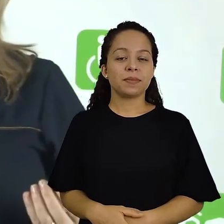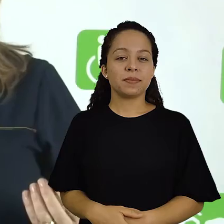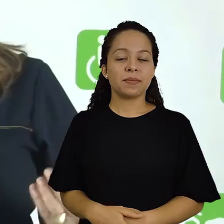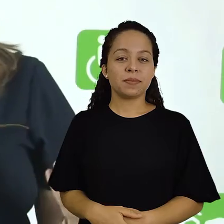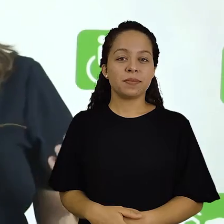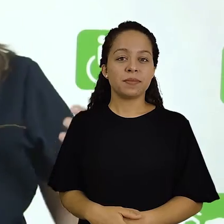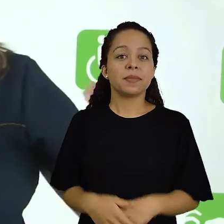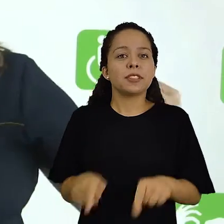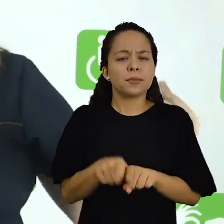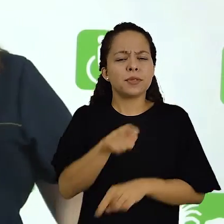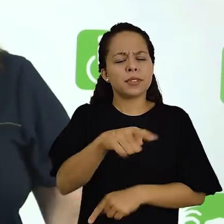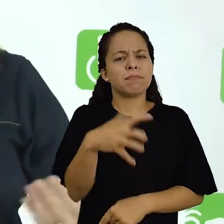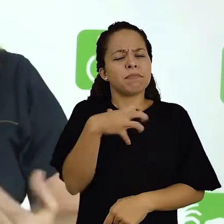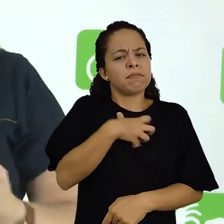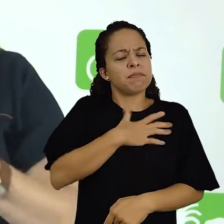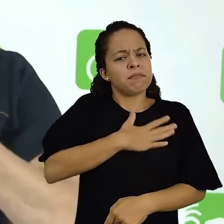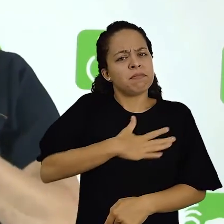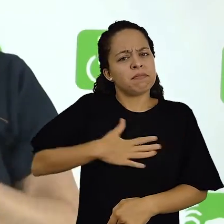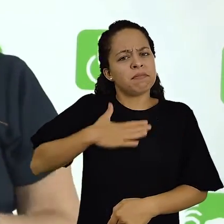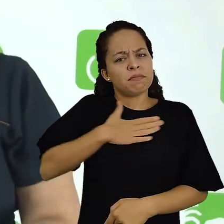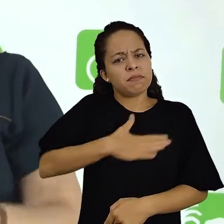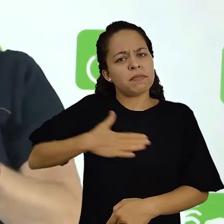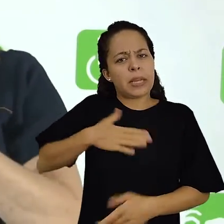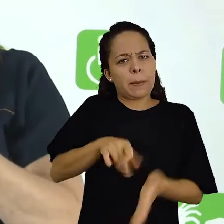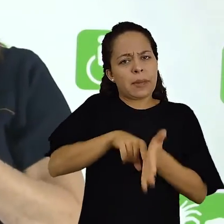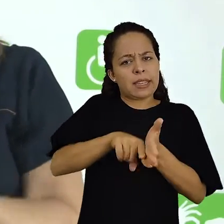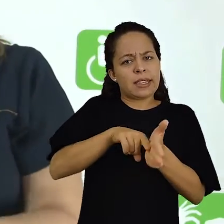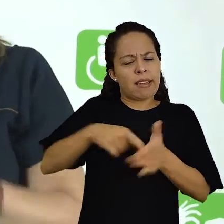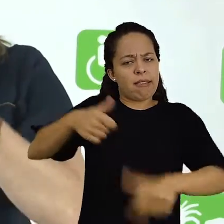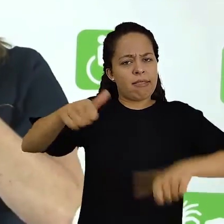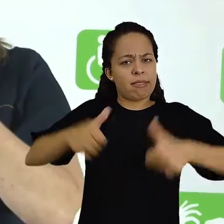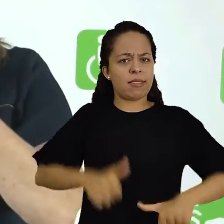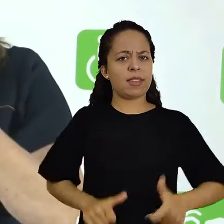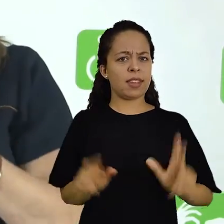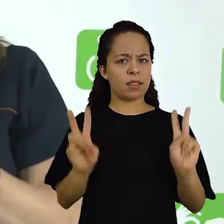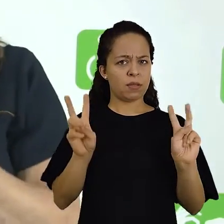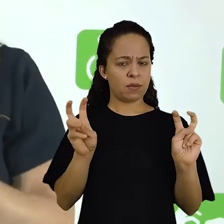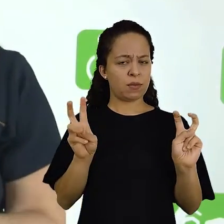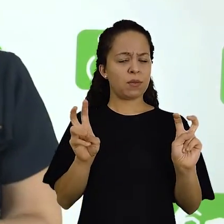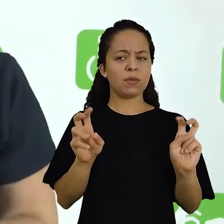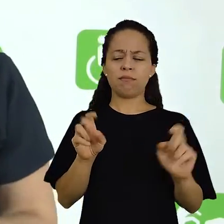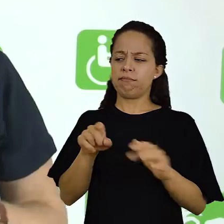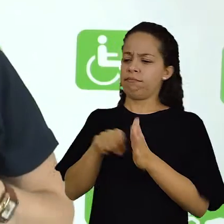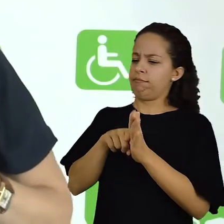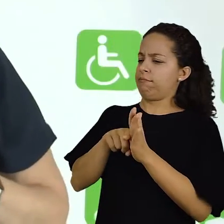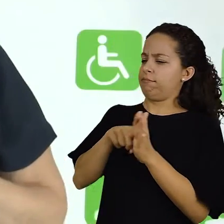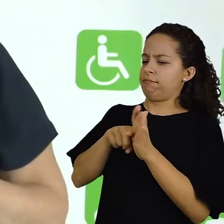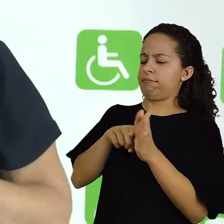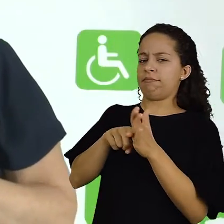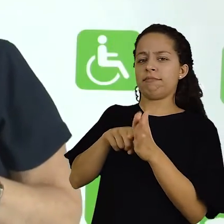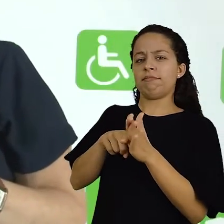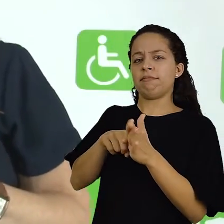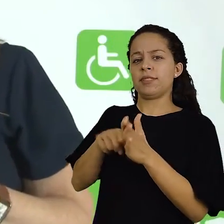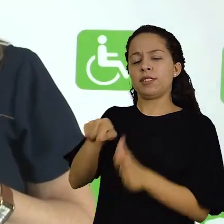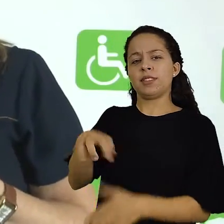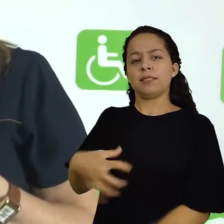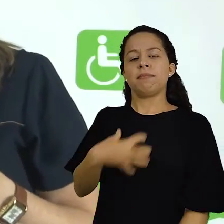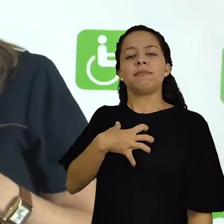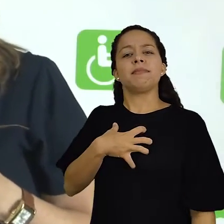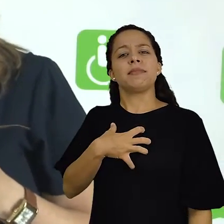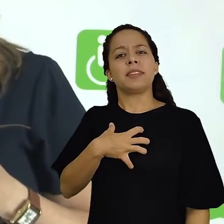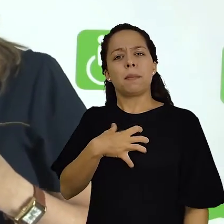a algo que te dê prazer em pesquisar, em analisar um assunto que te causa